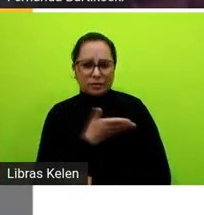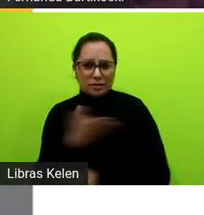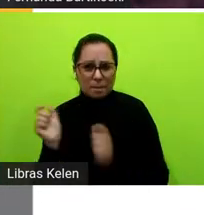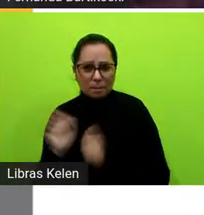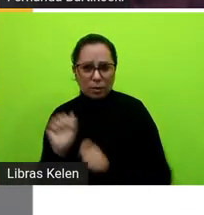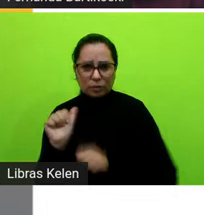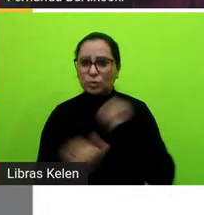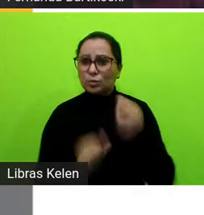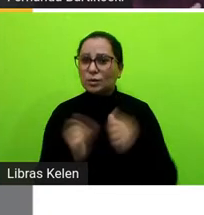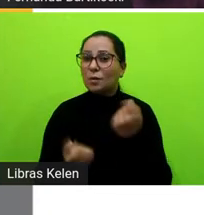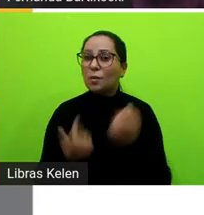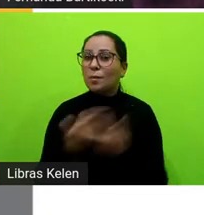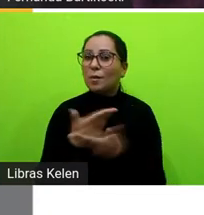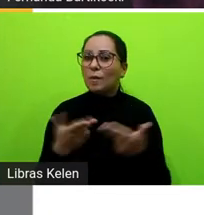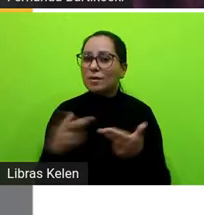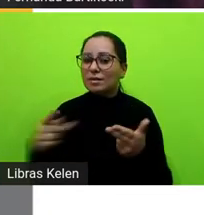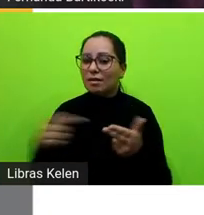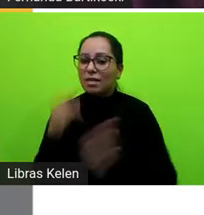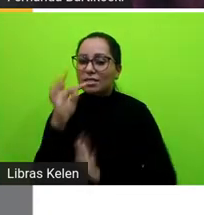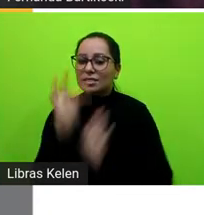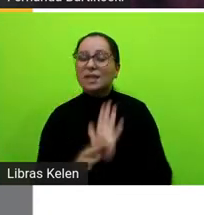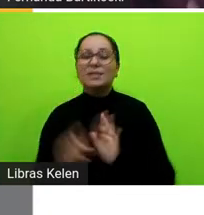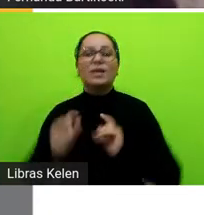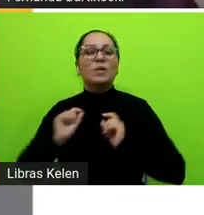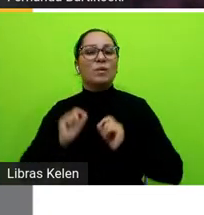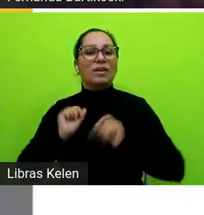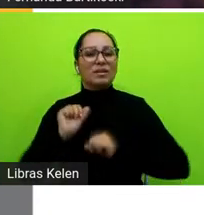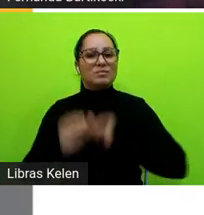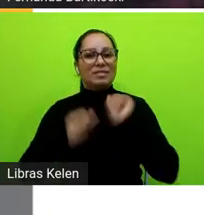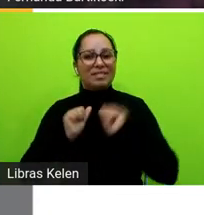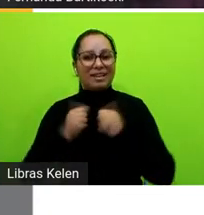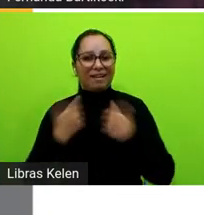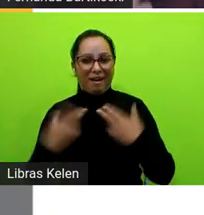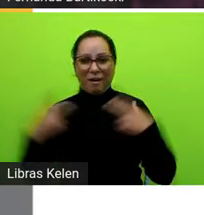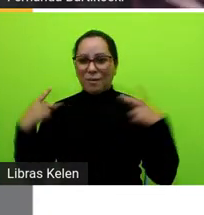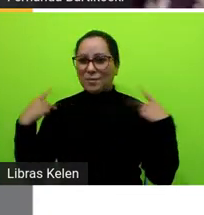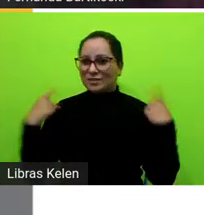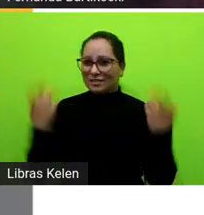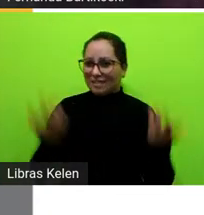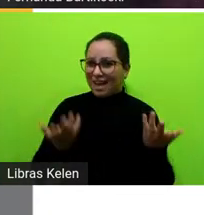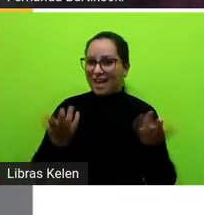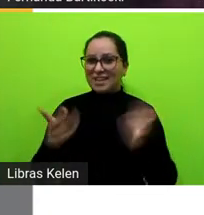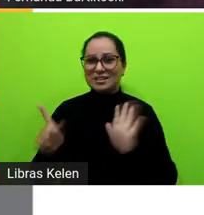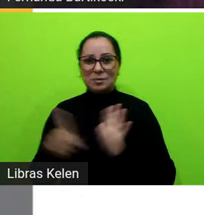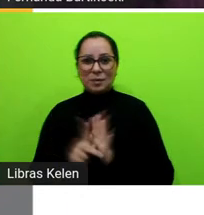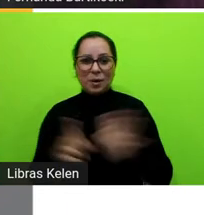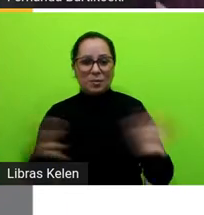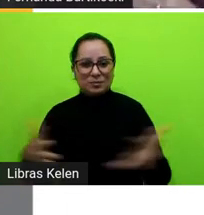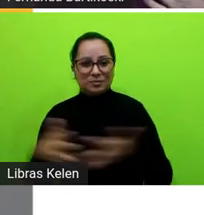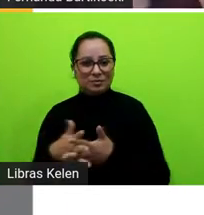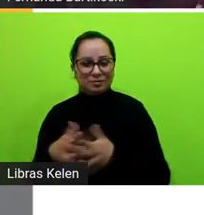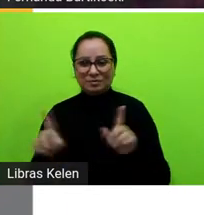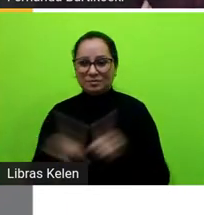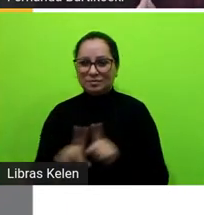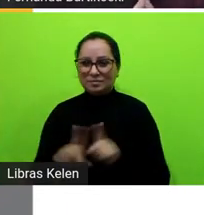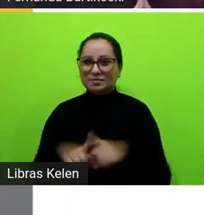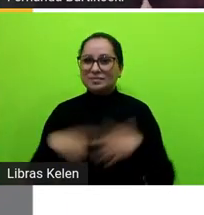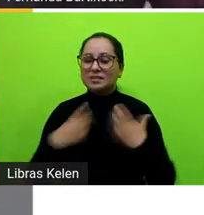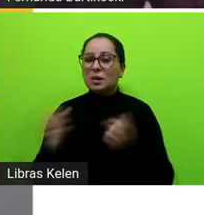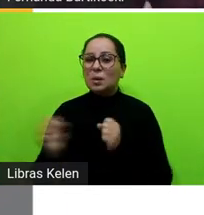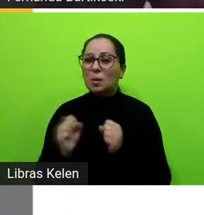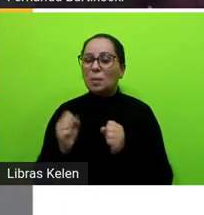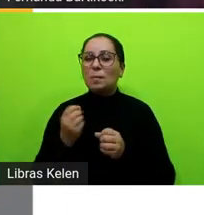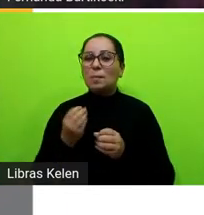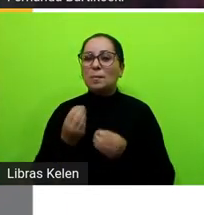algo nessa narrativa o que seria então o personagem o próprio conflito então o que poderia mudar